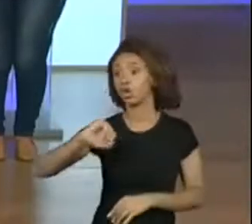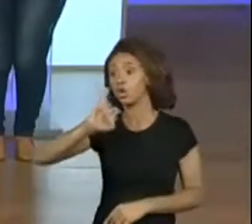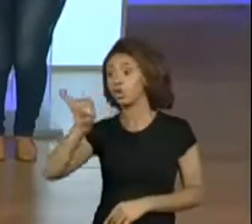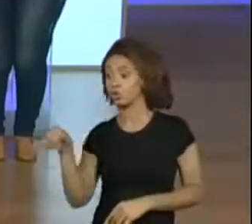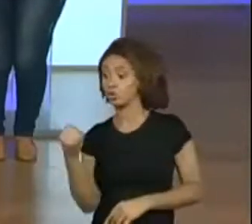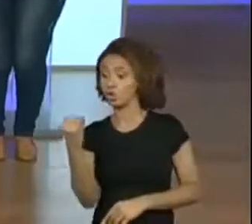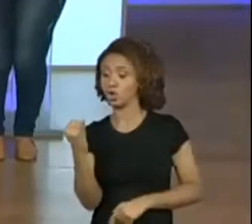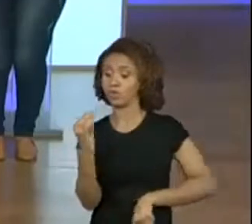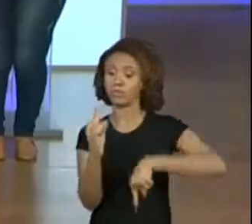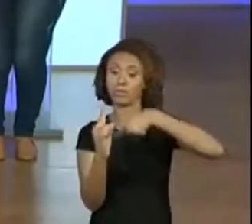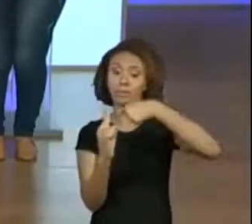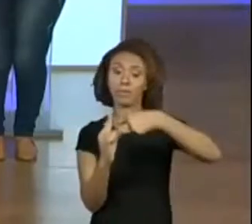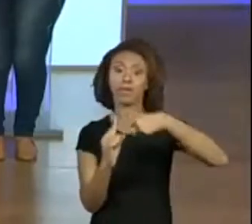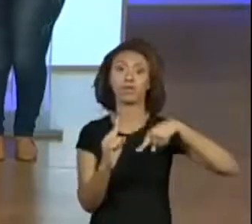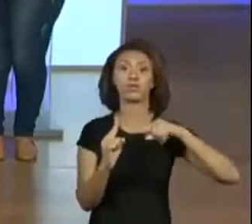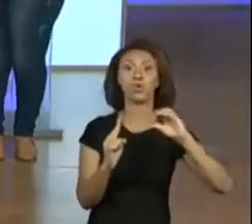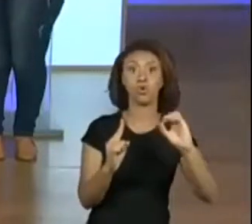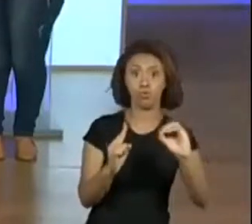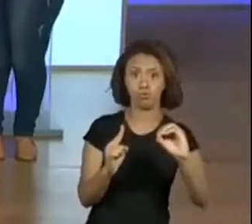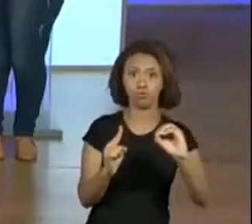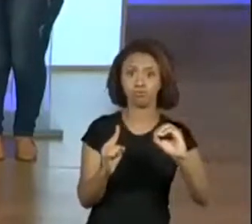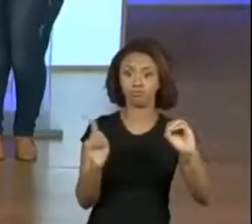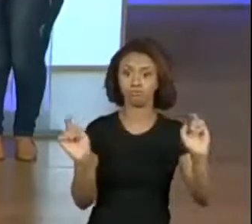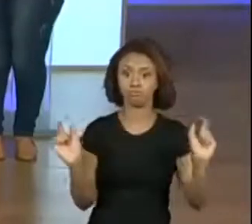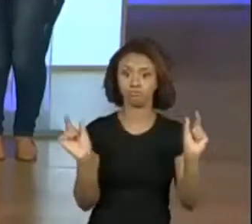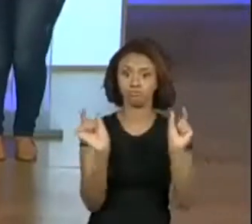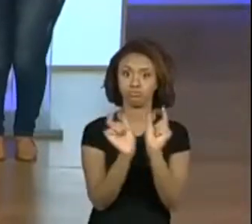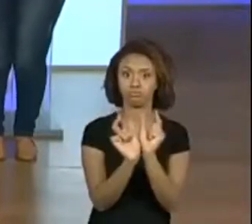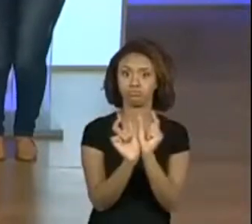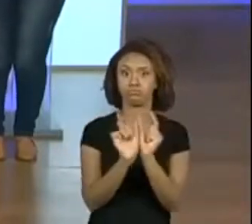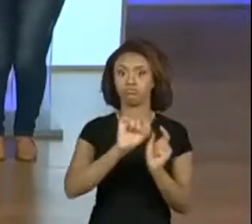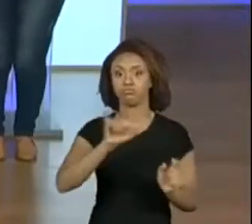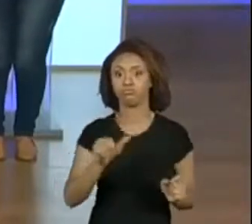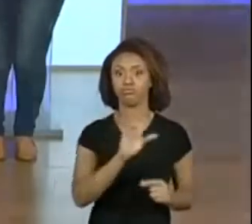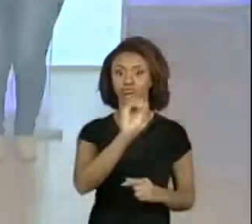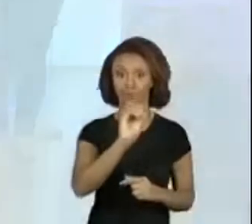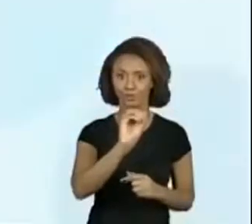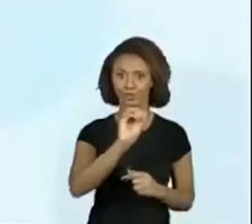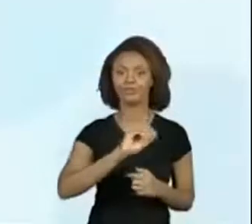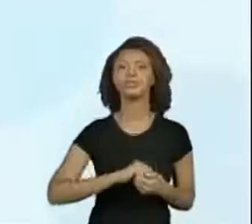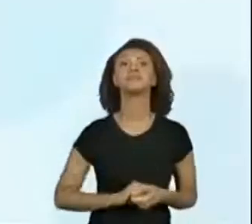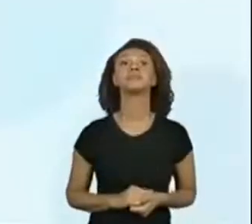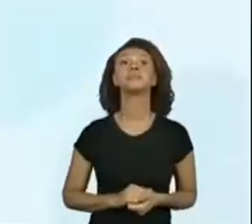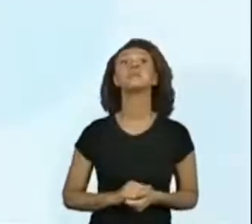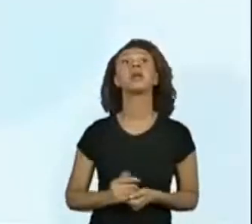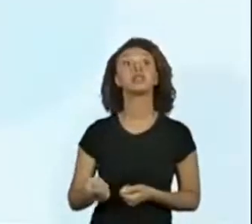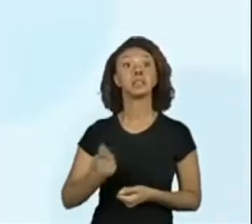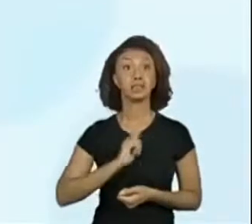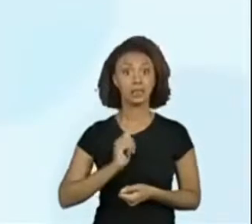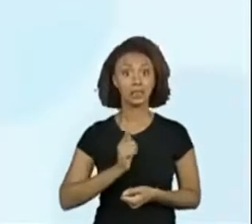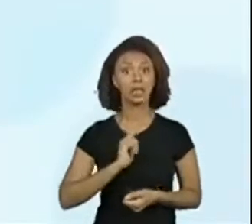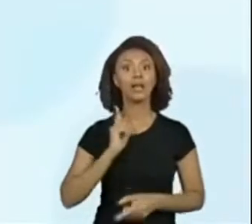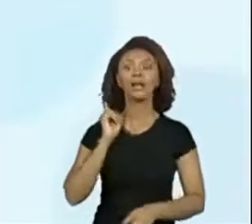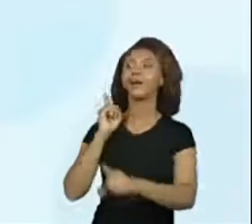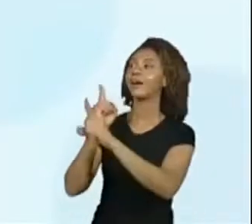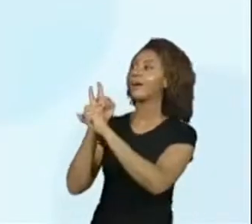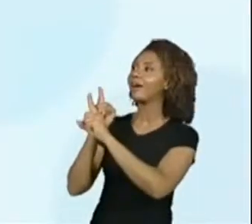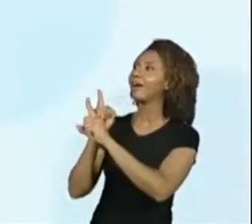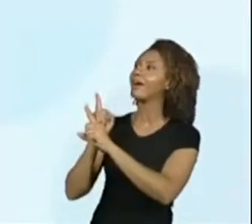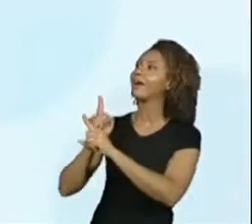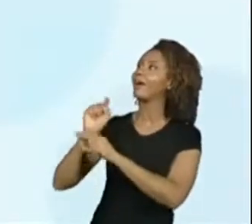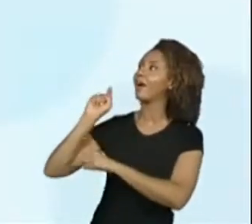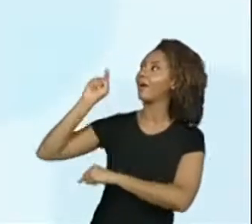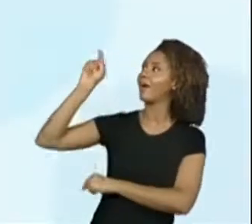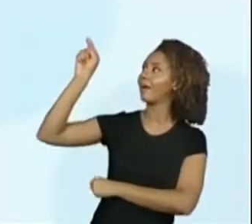com O, Jô. Me ajuda aqui, então, professora Vivi. Eu tenho aqui, ó, o Jô O. E eu tenho